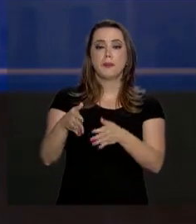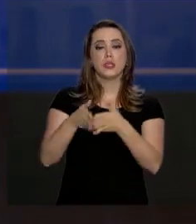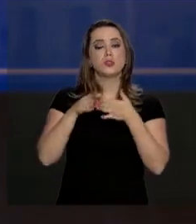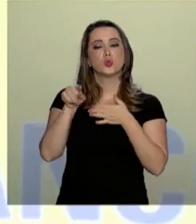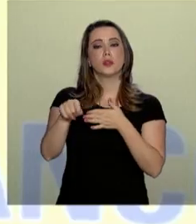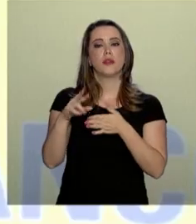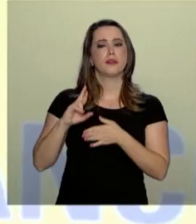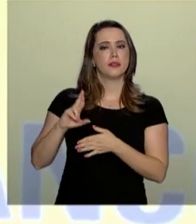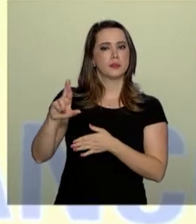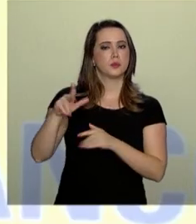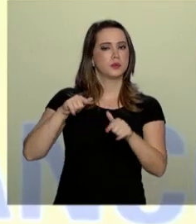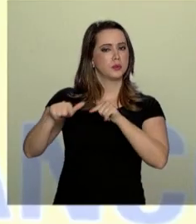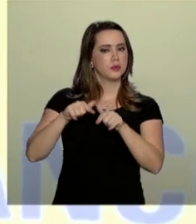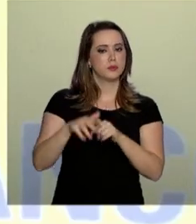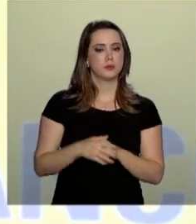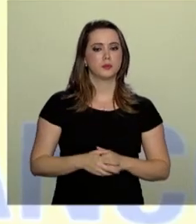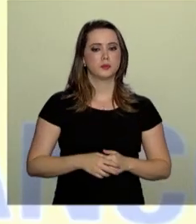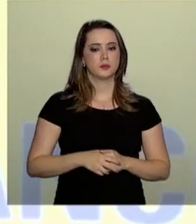ações.